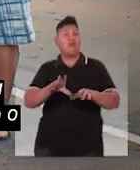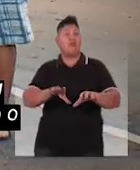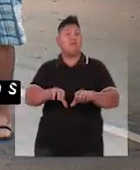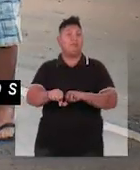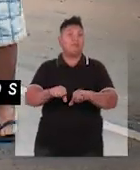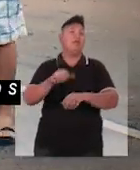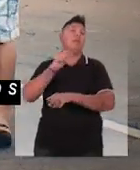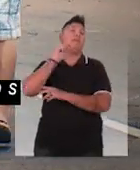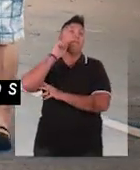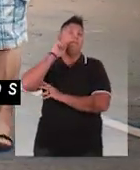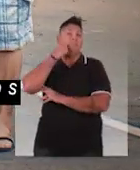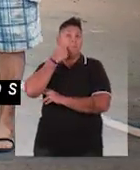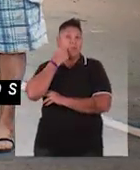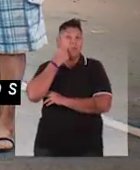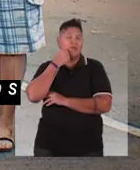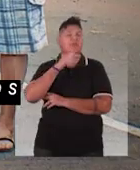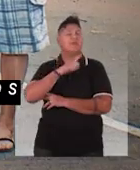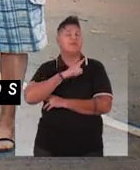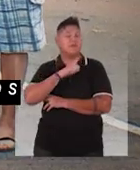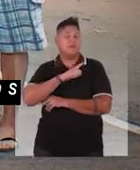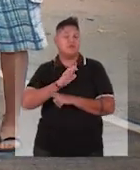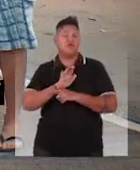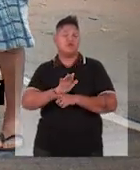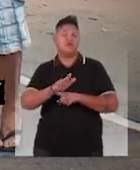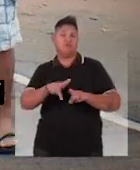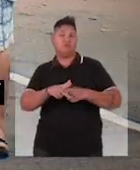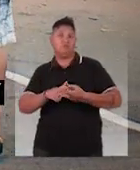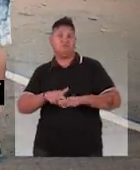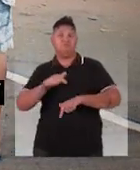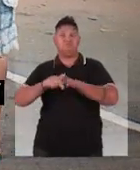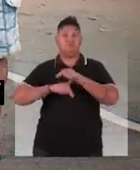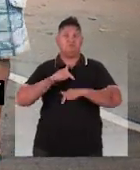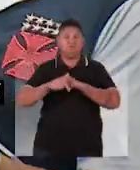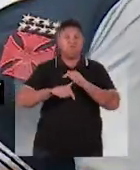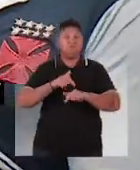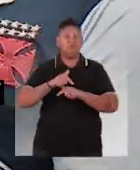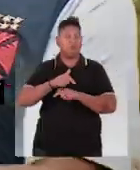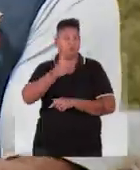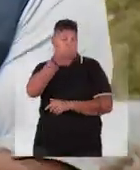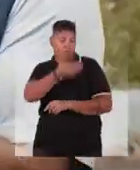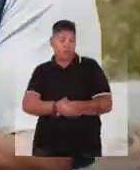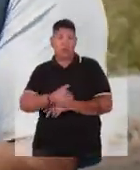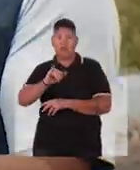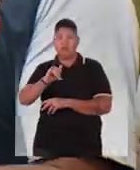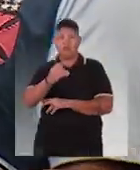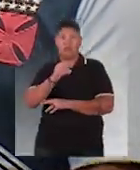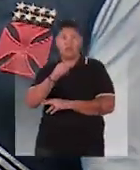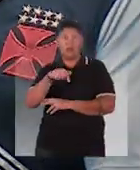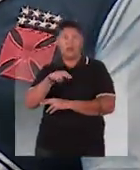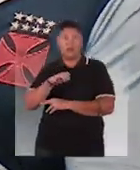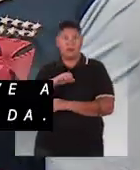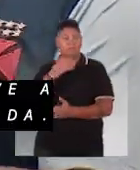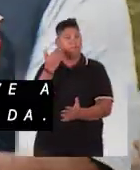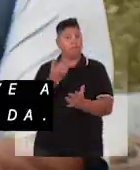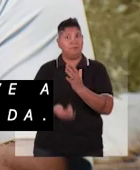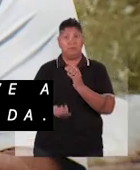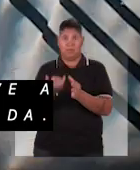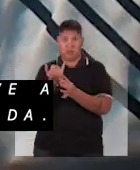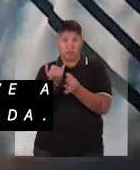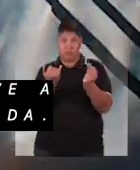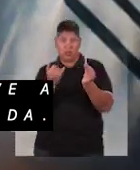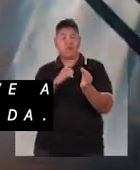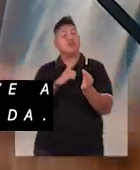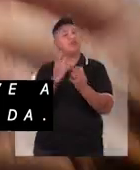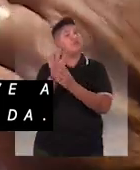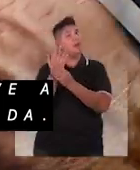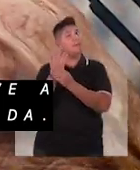padaria, quando auxiliava trabalhos de limpeza dos equipamentos, que Joaquim, hoje aposentado por invalidez, perdeu